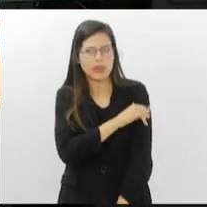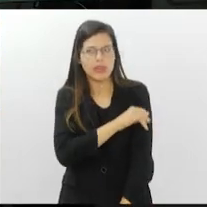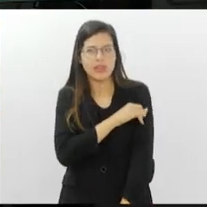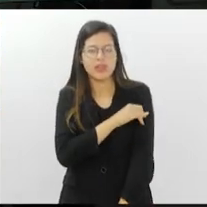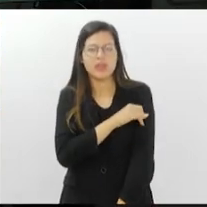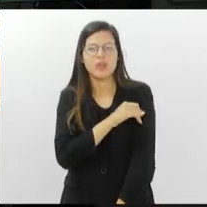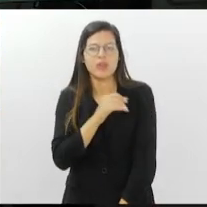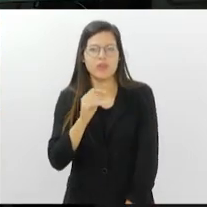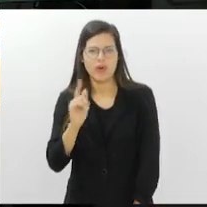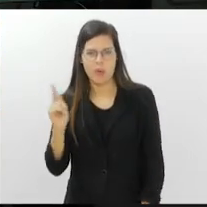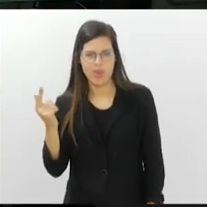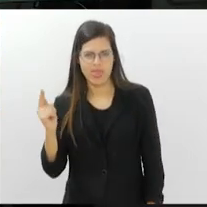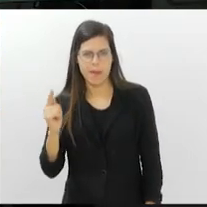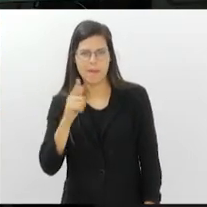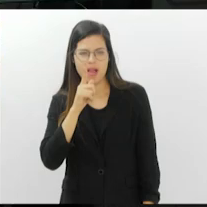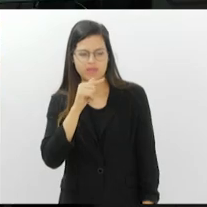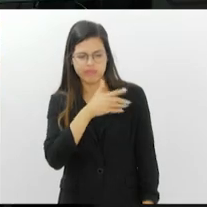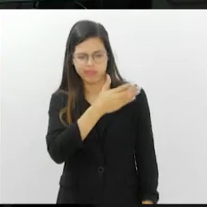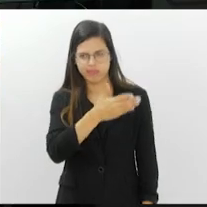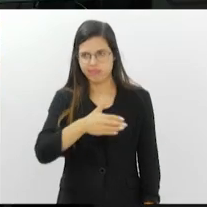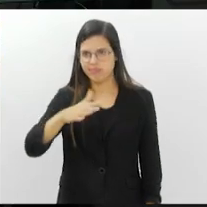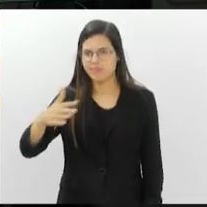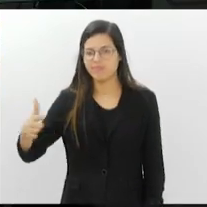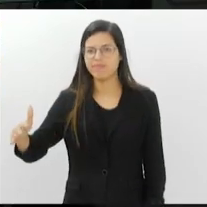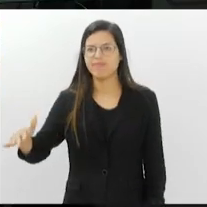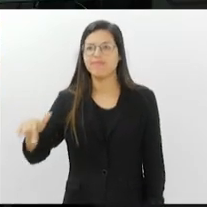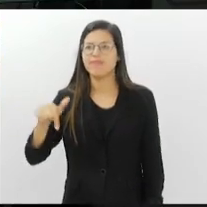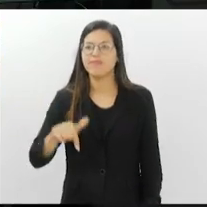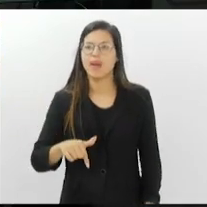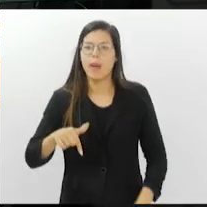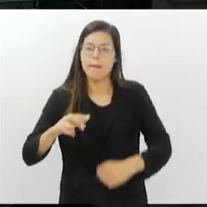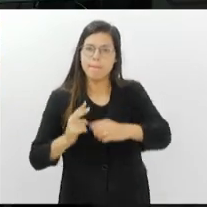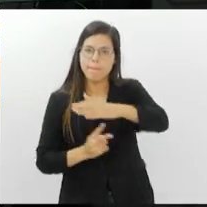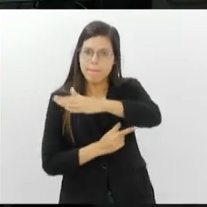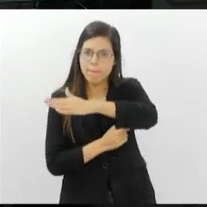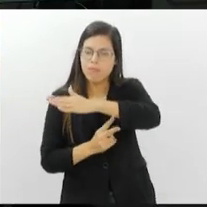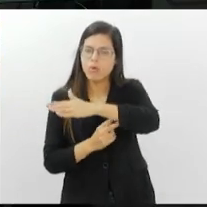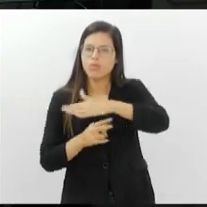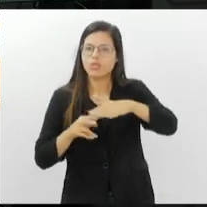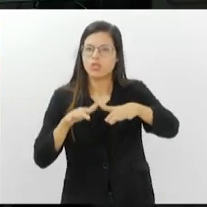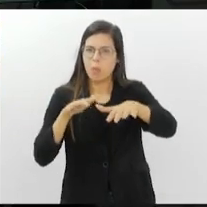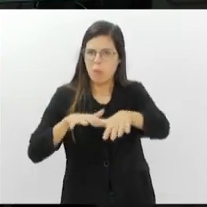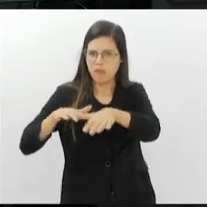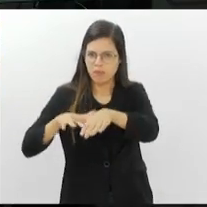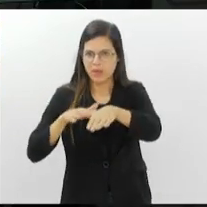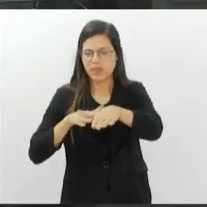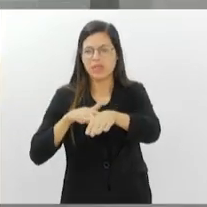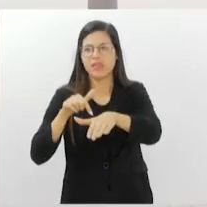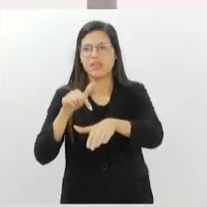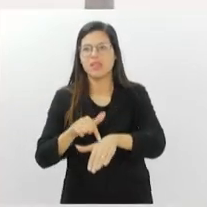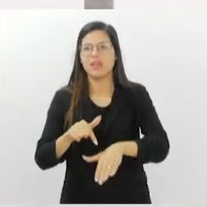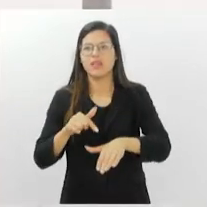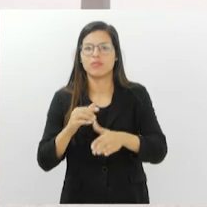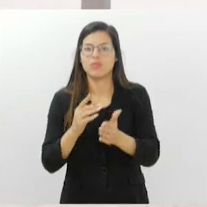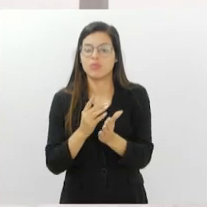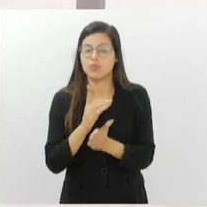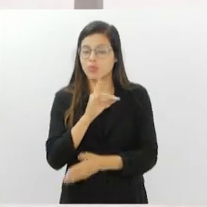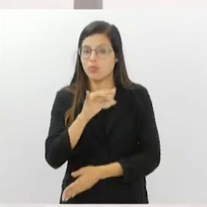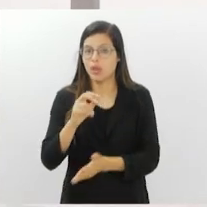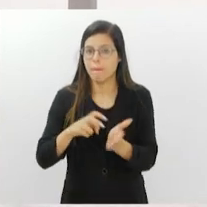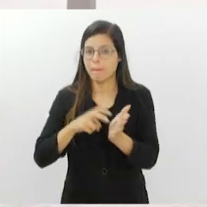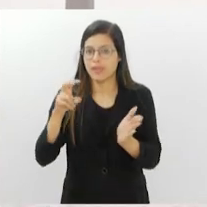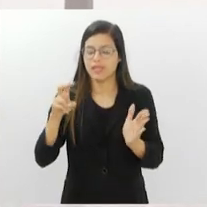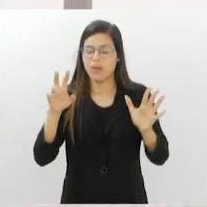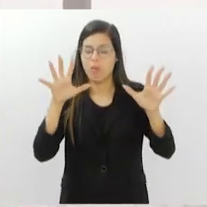Guanabara, Ponte Rio Niterói como sempre muito movimento, aquela neva ao amanhecer, o dia amanheceu nublado, nesse momento faz